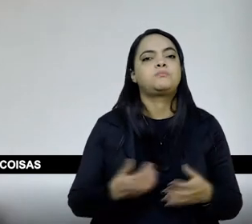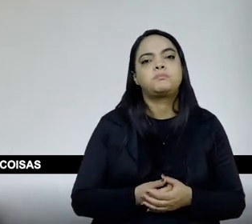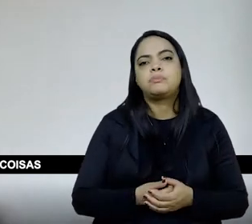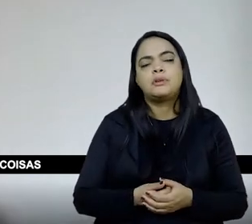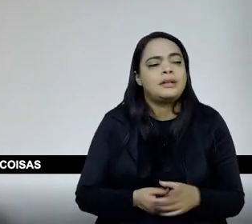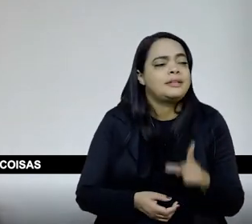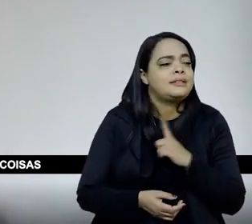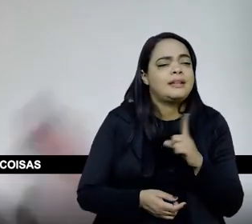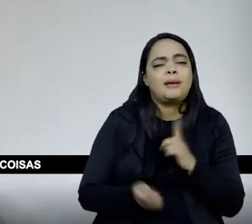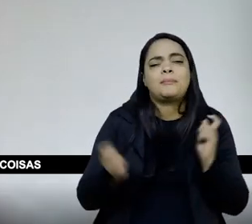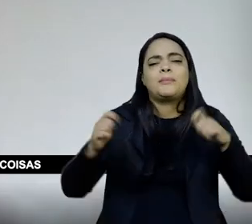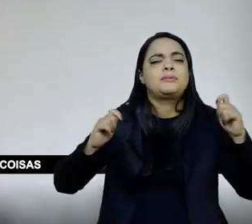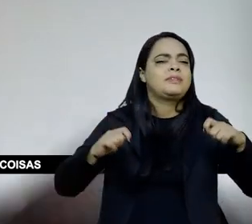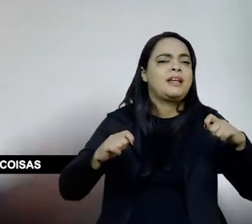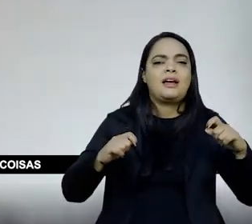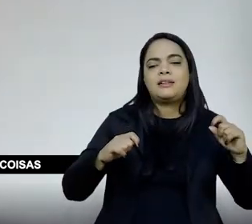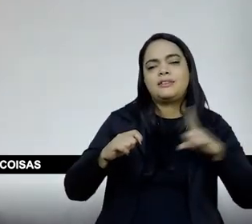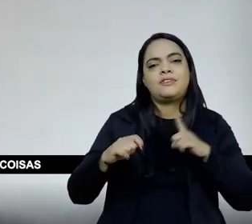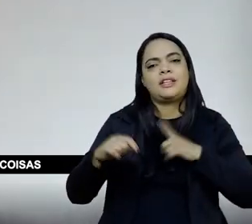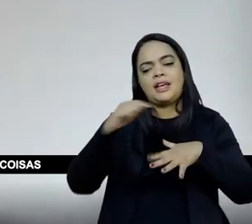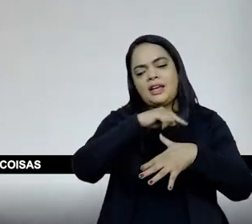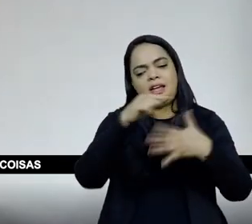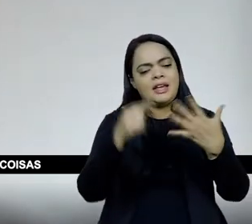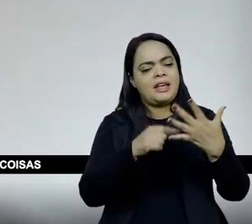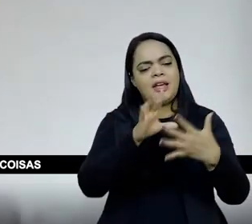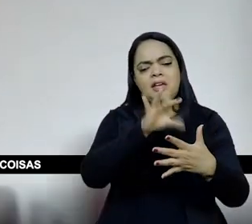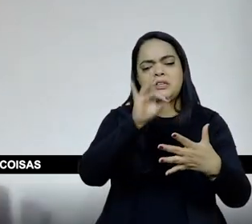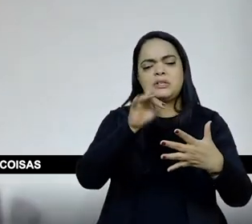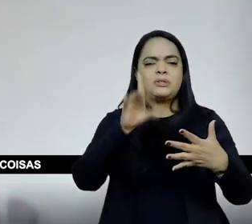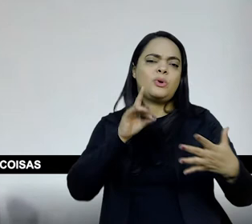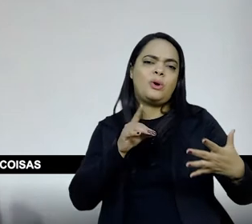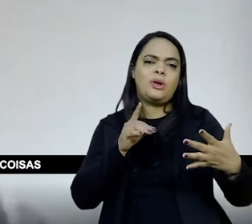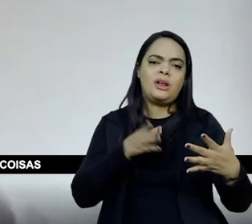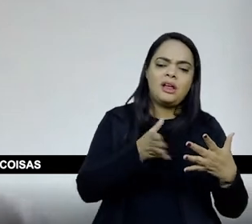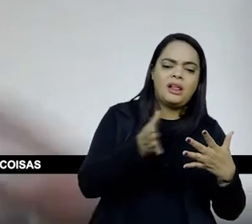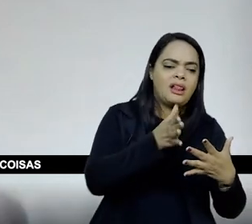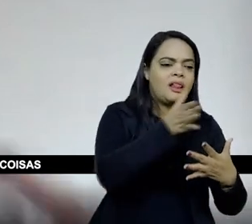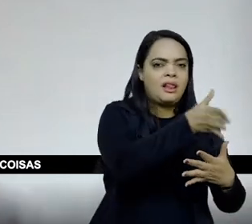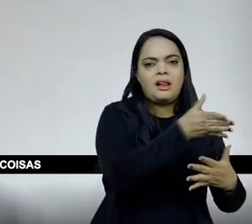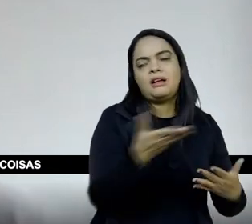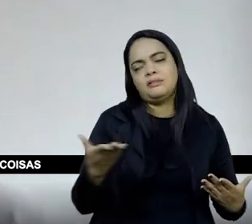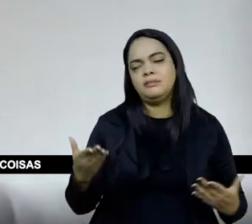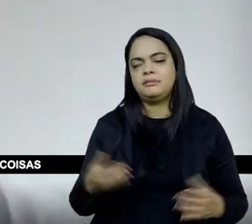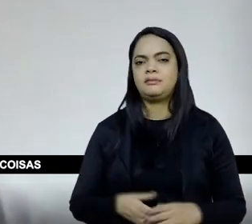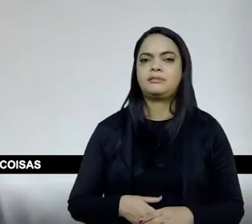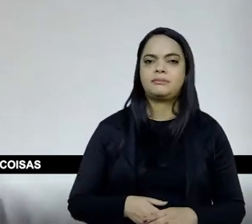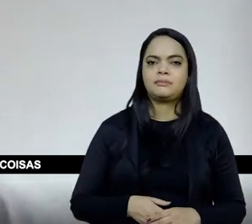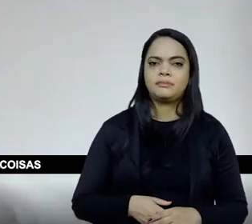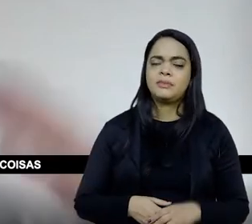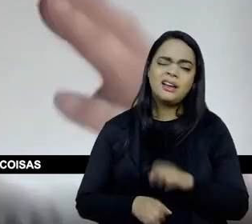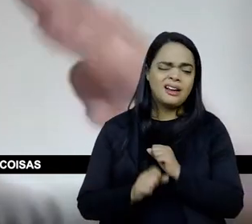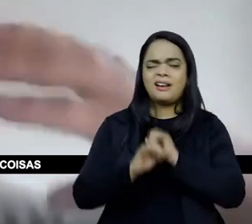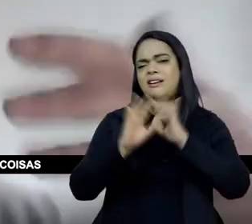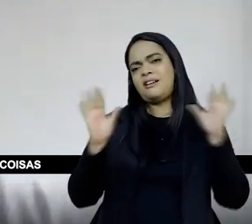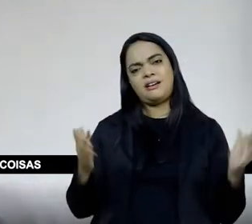possibilitar que o sujeito tenha elementos, inclusive, para abrir picadas, para fazer atalhos, quer dizer, claro,